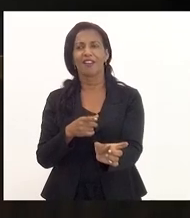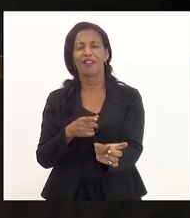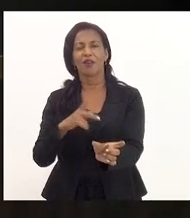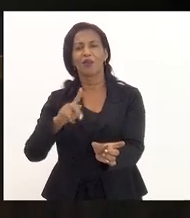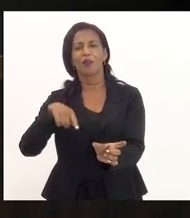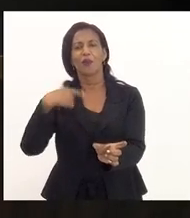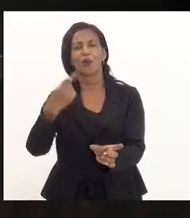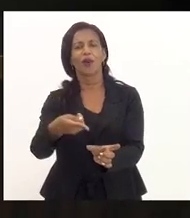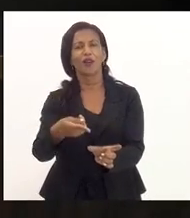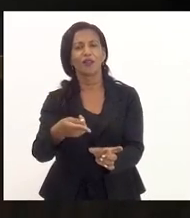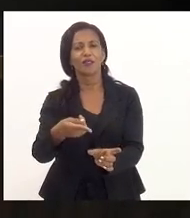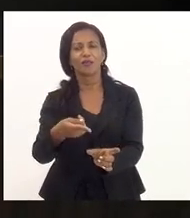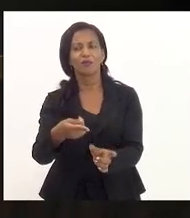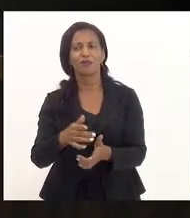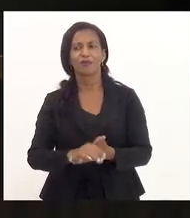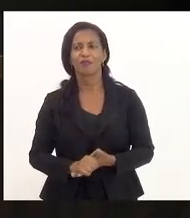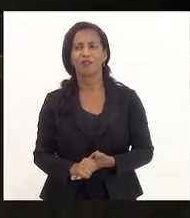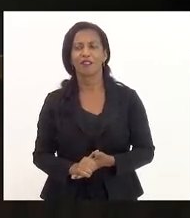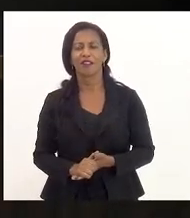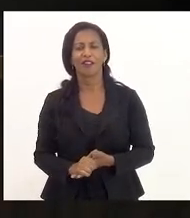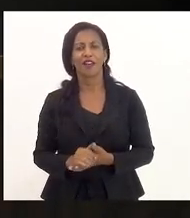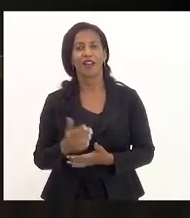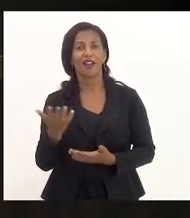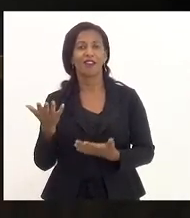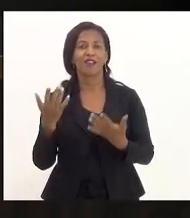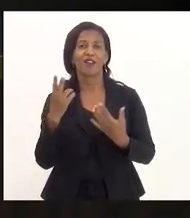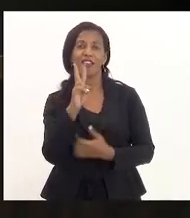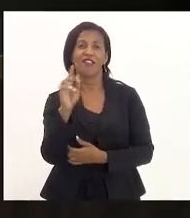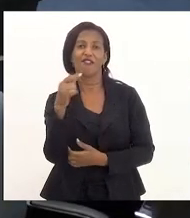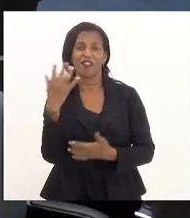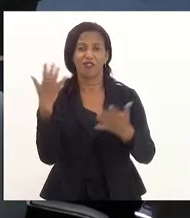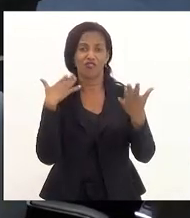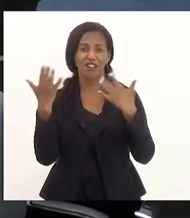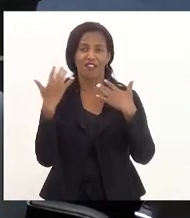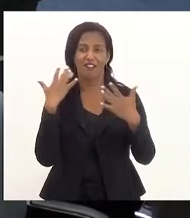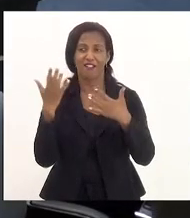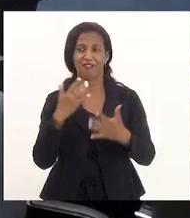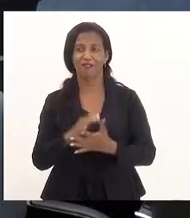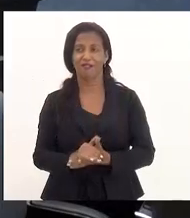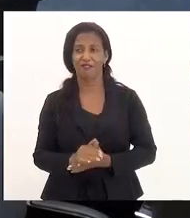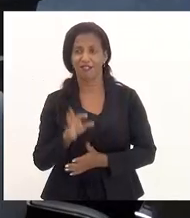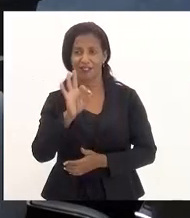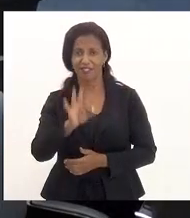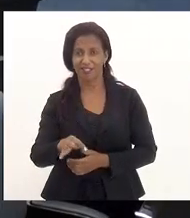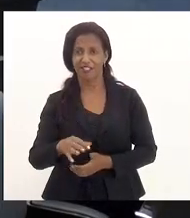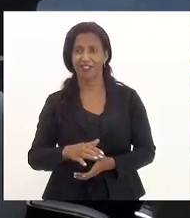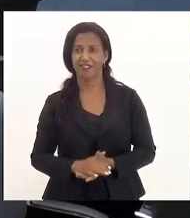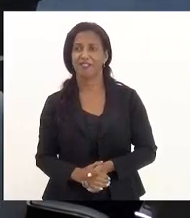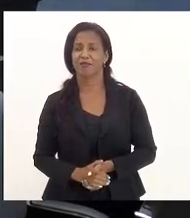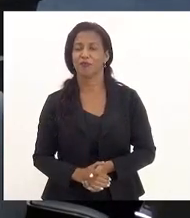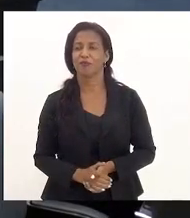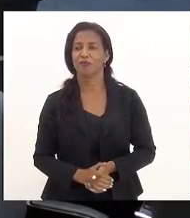próximo agora é solstício de verão. É isso? Solstício de verão. Está certo, deputada Márcia?